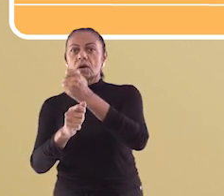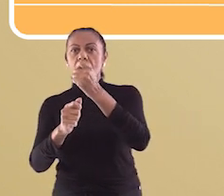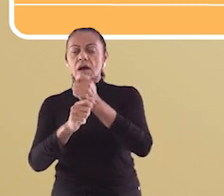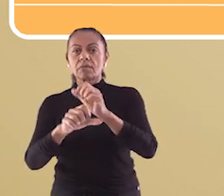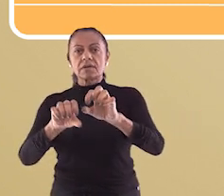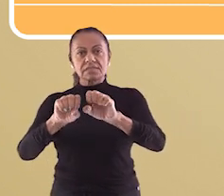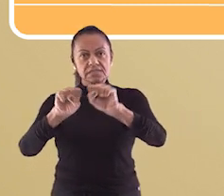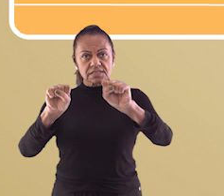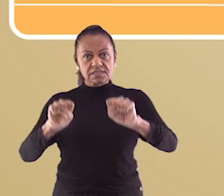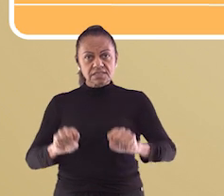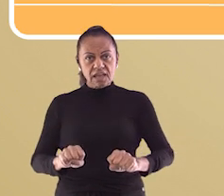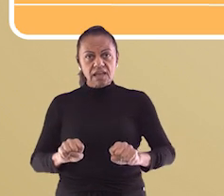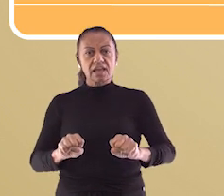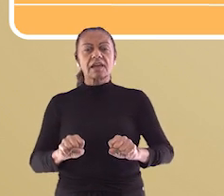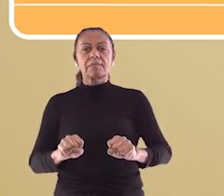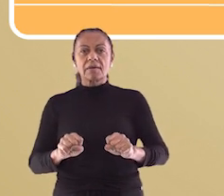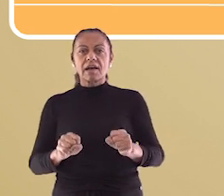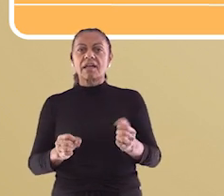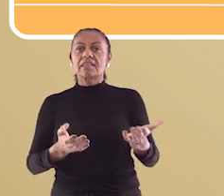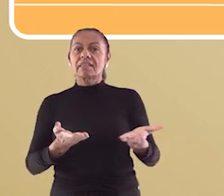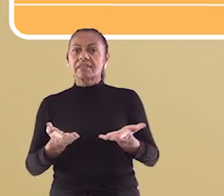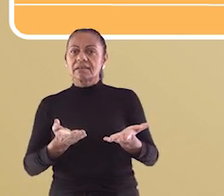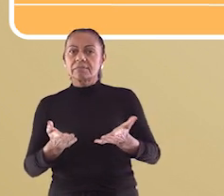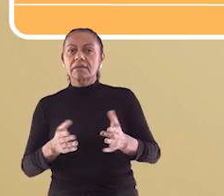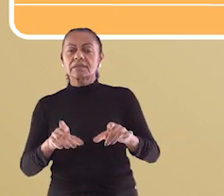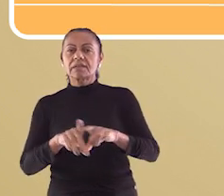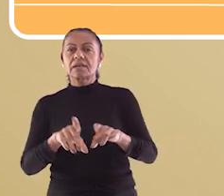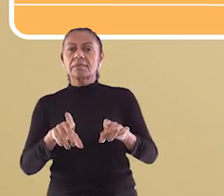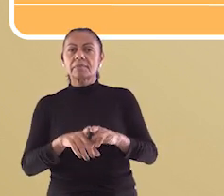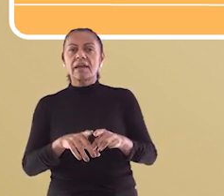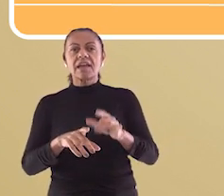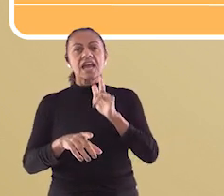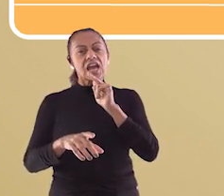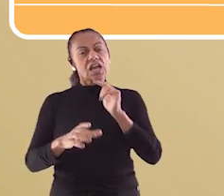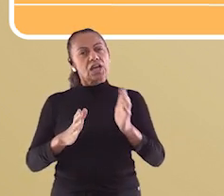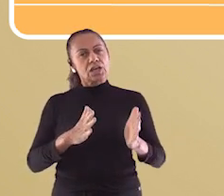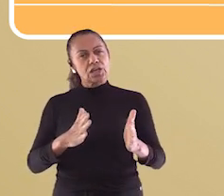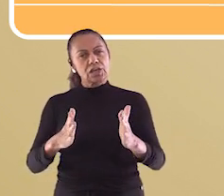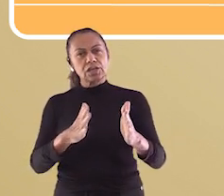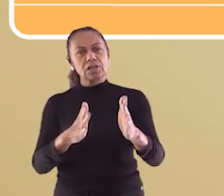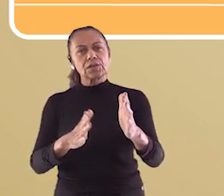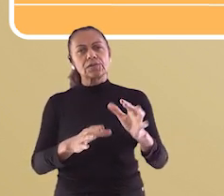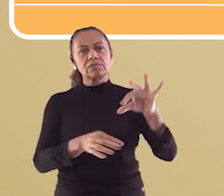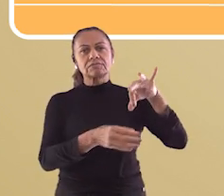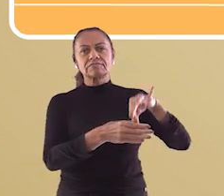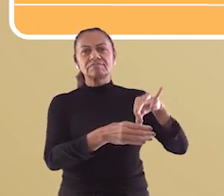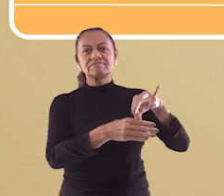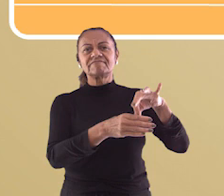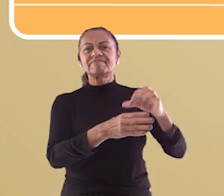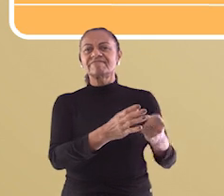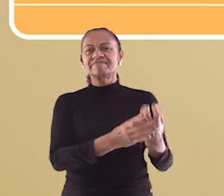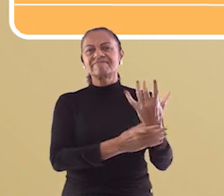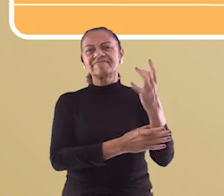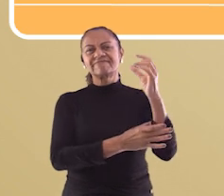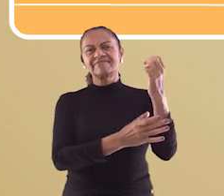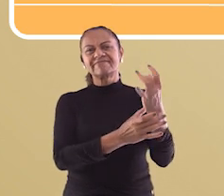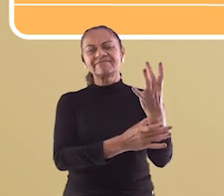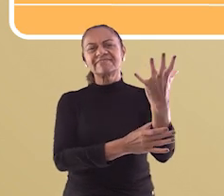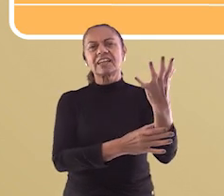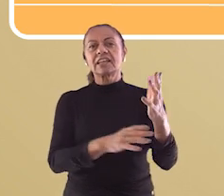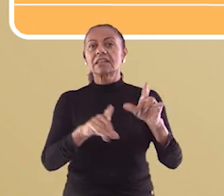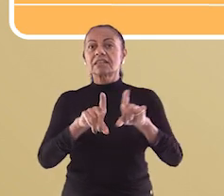Como a construção de sistemas de drenagem, criação de reservas florestais às margens dos rios